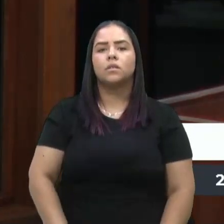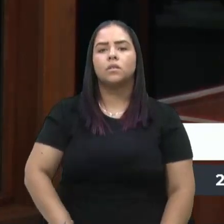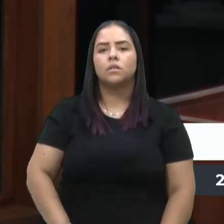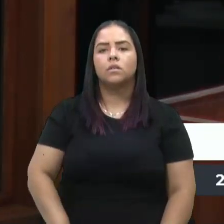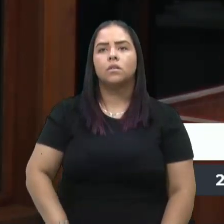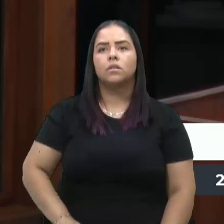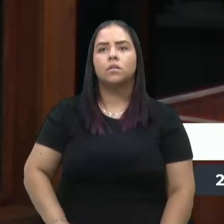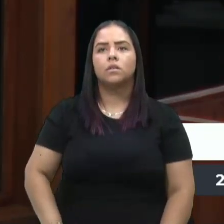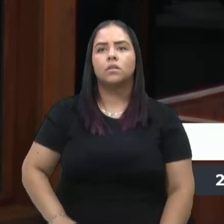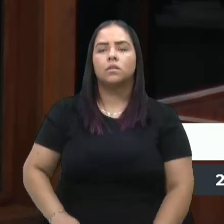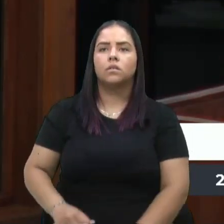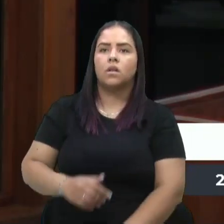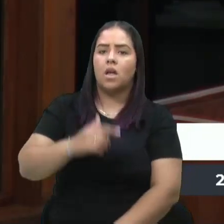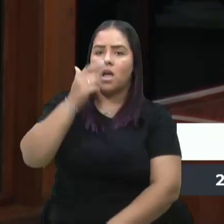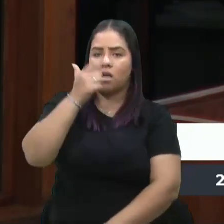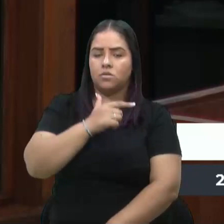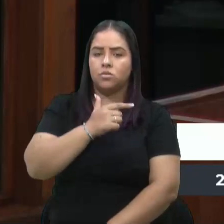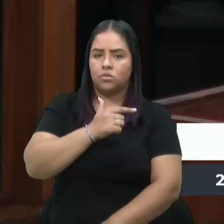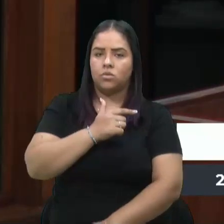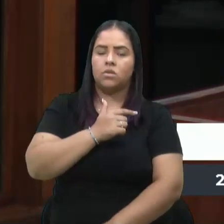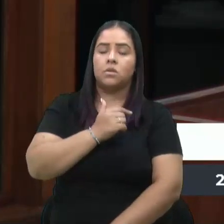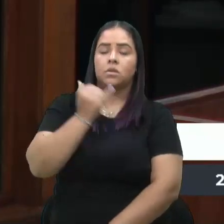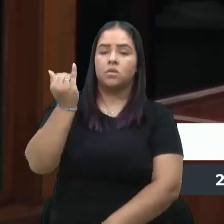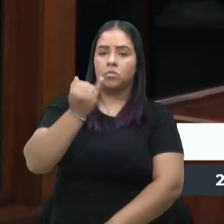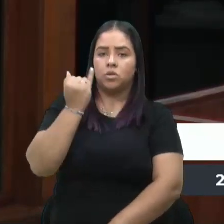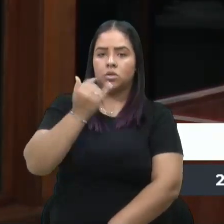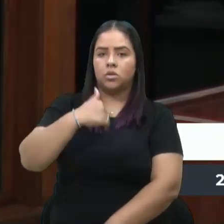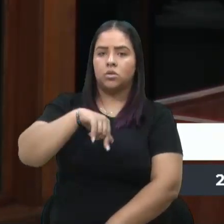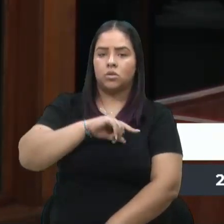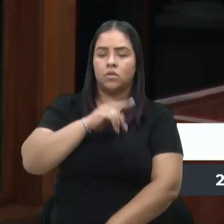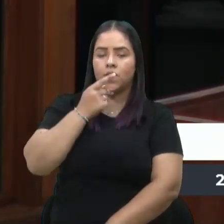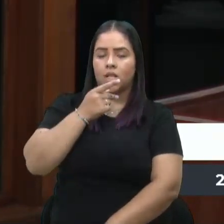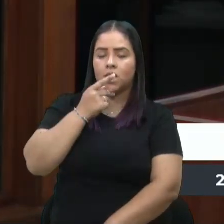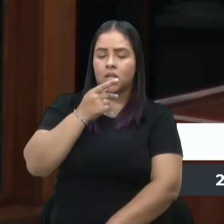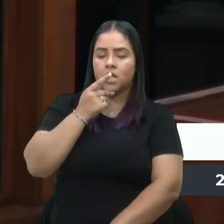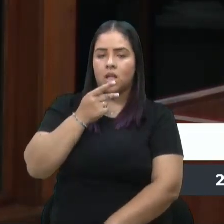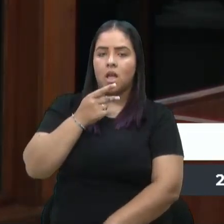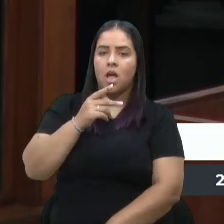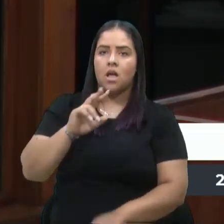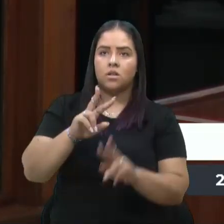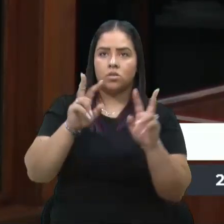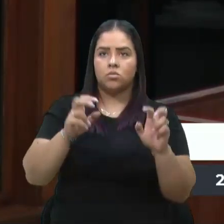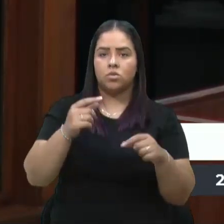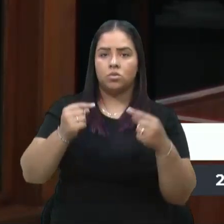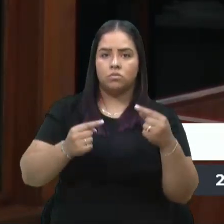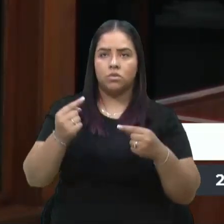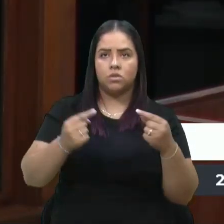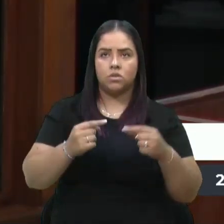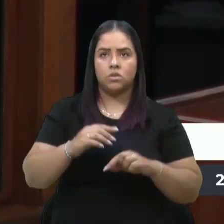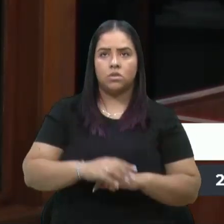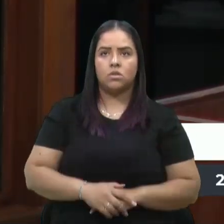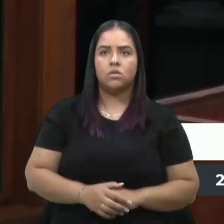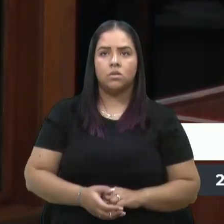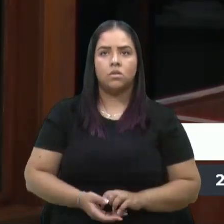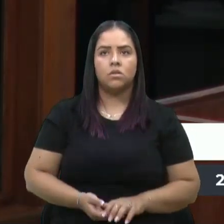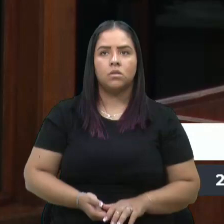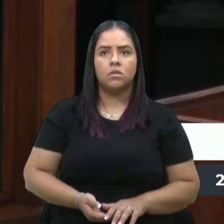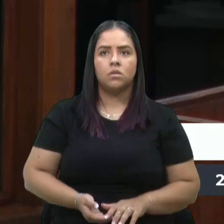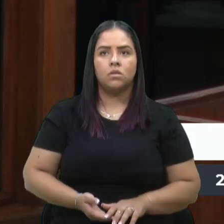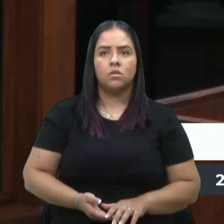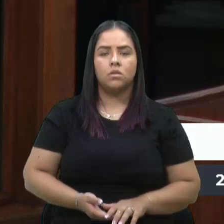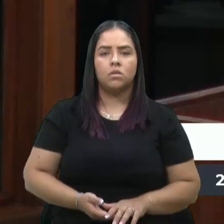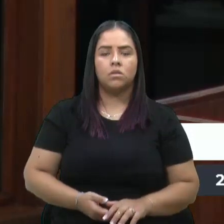Então, eu acho que é extremamente propositivo, vereador Fontenau, a gente puxar esse assunto e vir fazer esse debate aqui. Uma parte, por favor, colega.